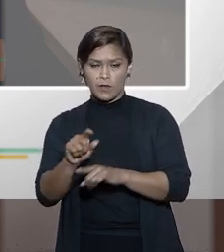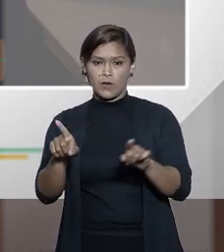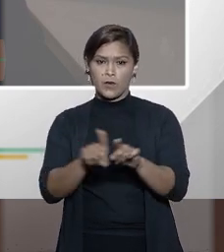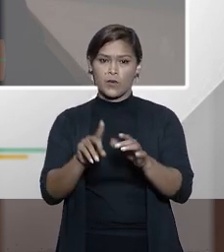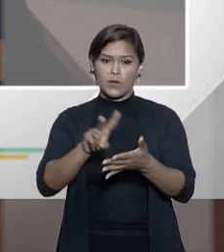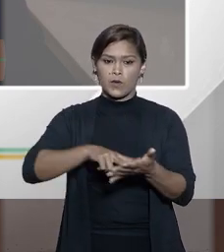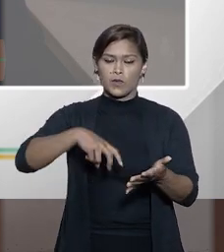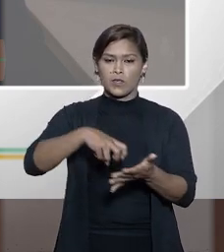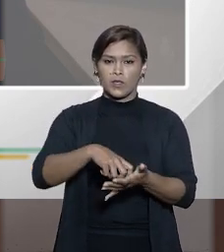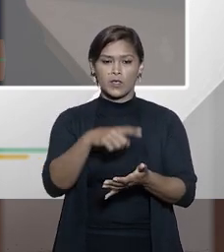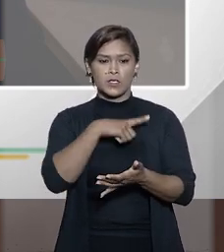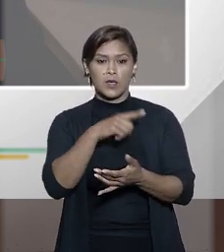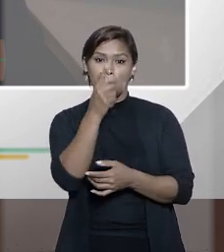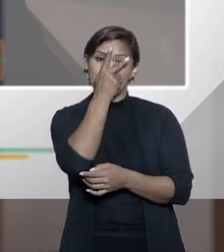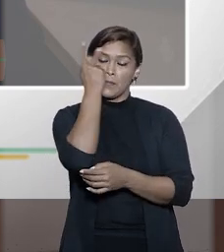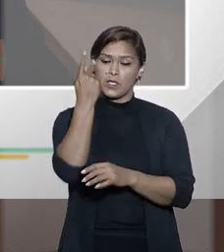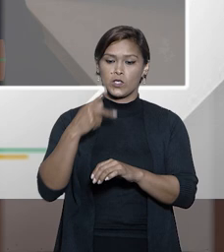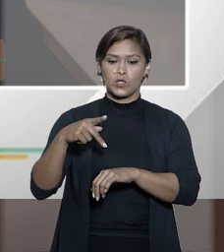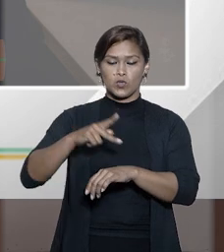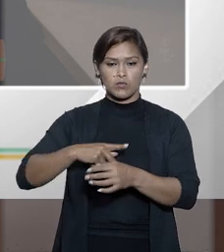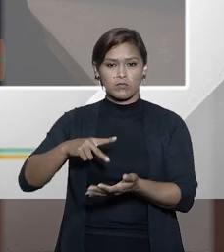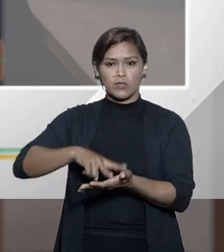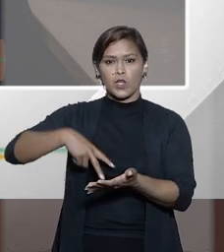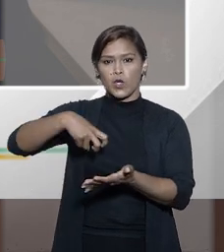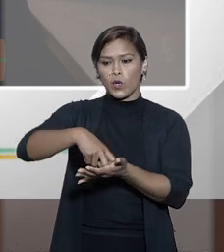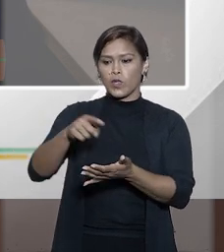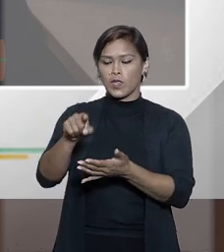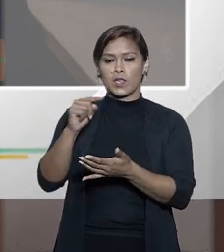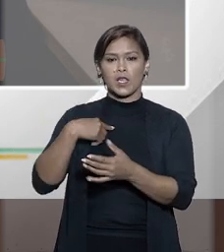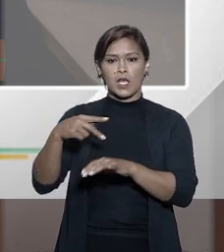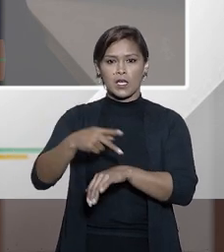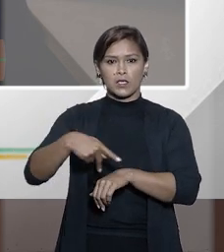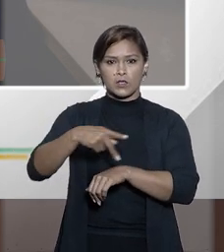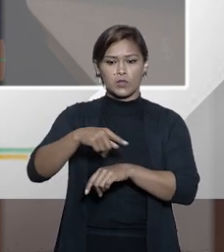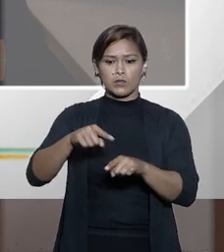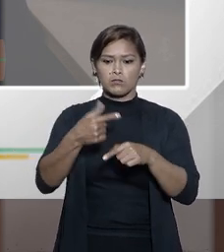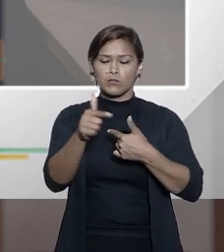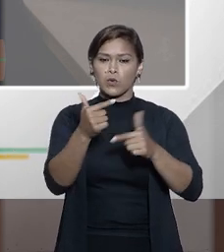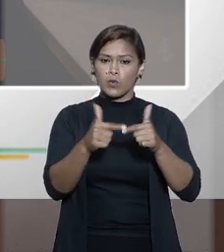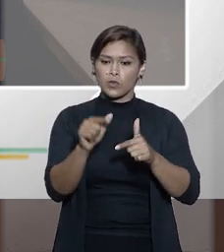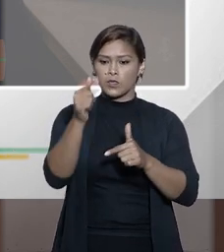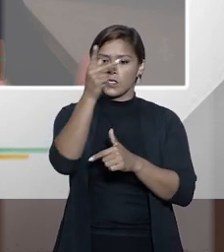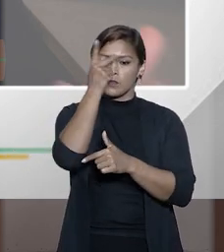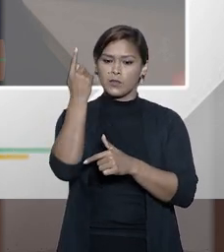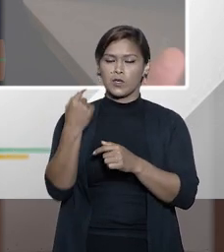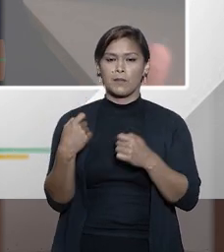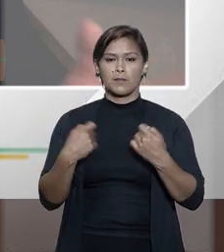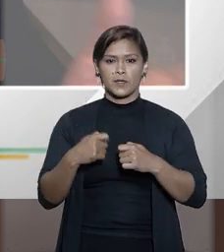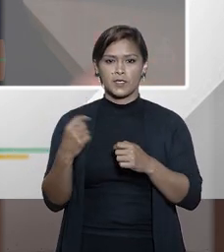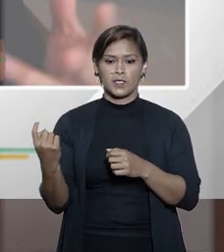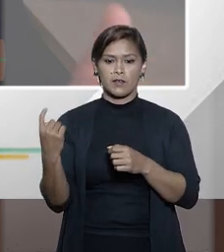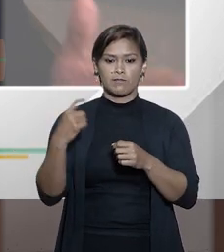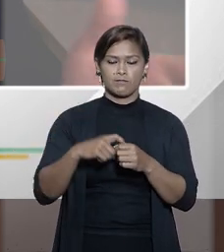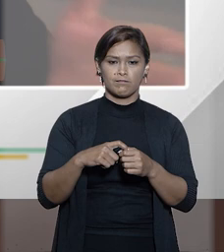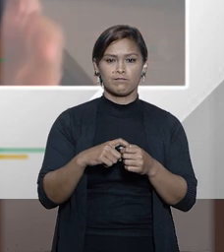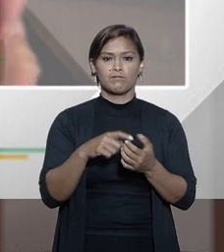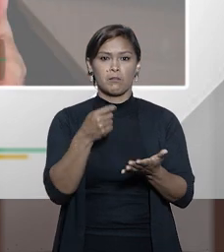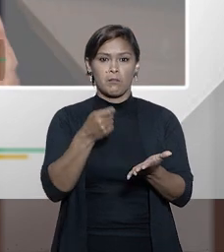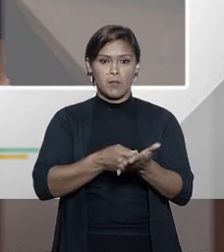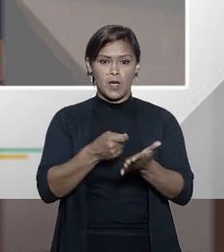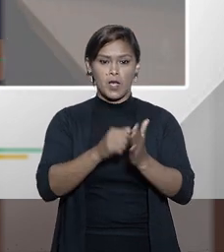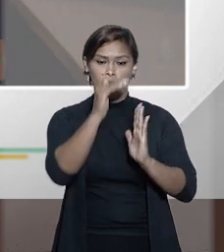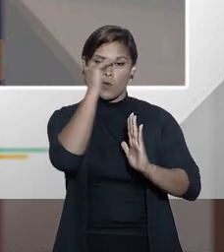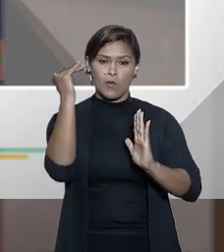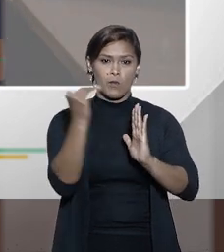condenatória então se alguém fosse condenado no exterior e esse alguém condenado no exterior tivesse que reparar o dano causado